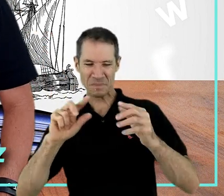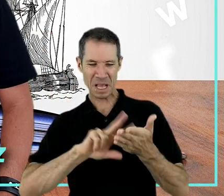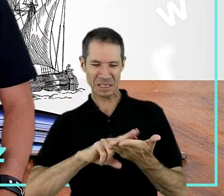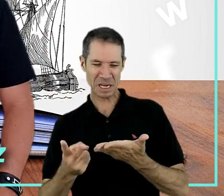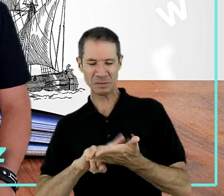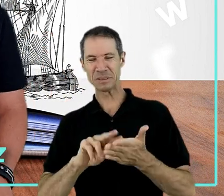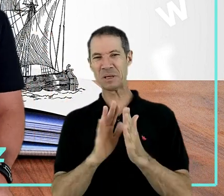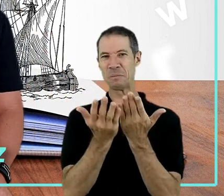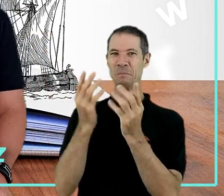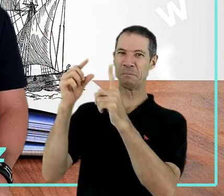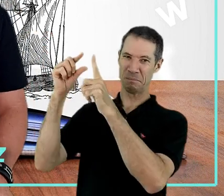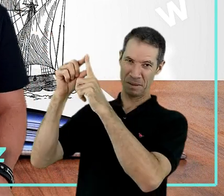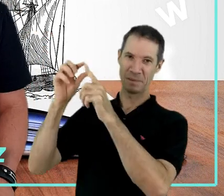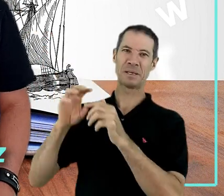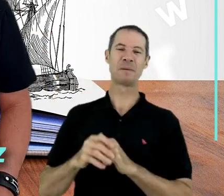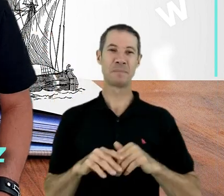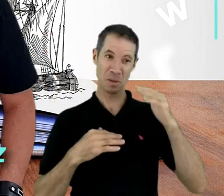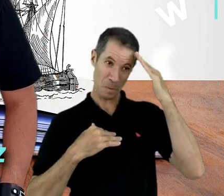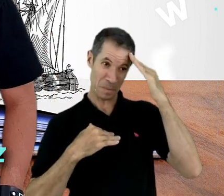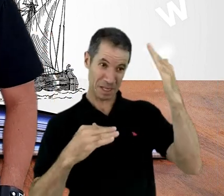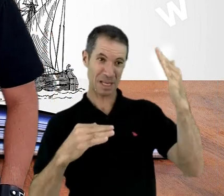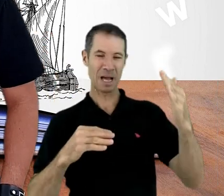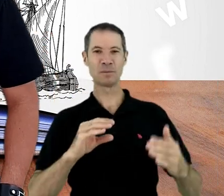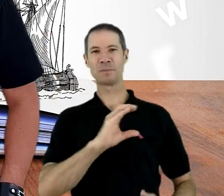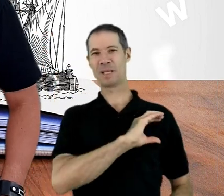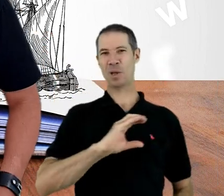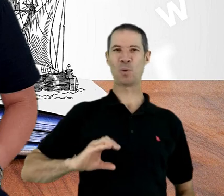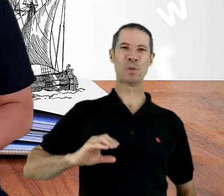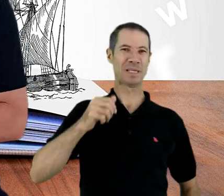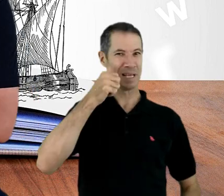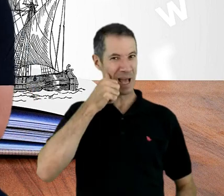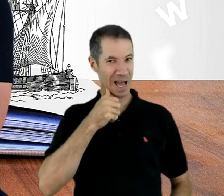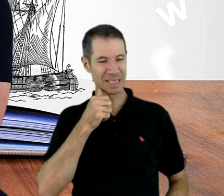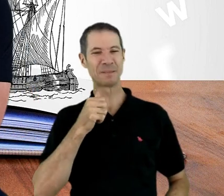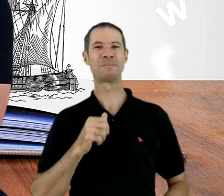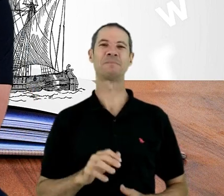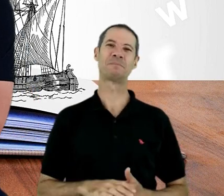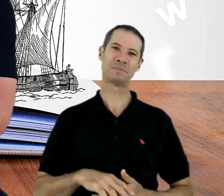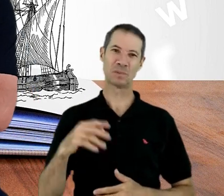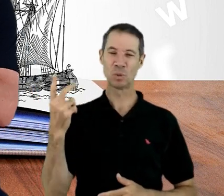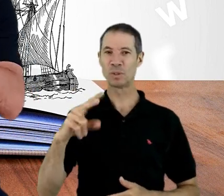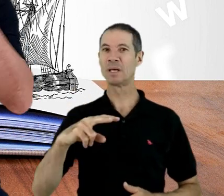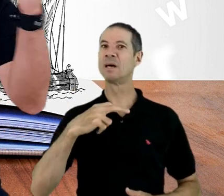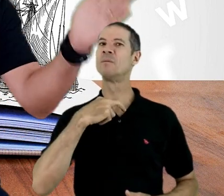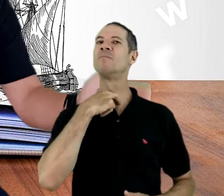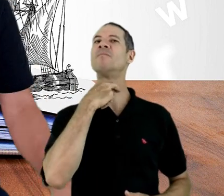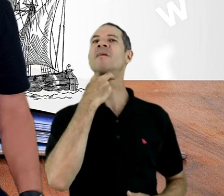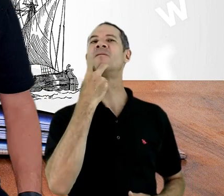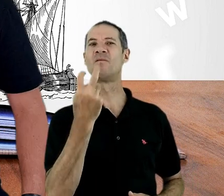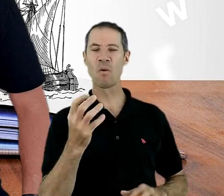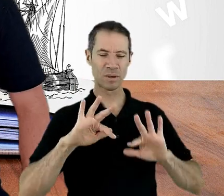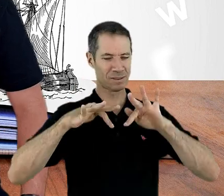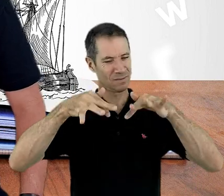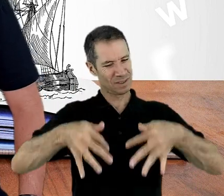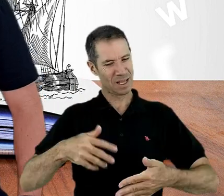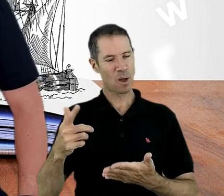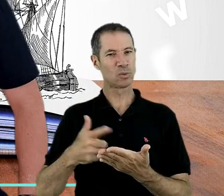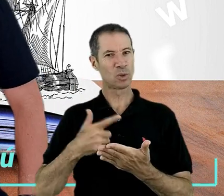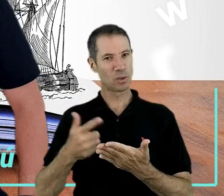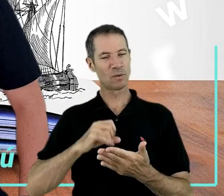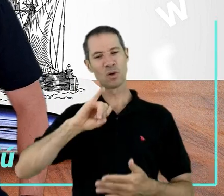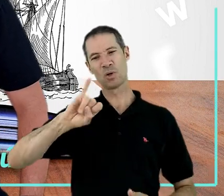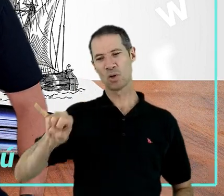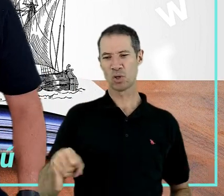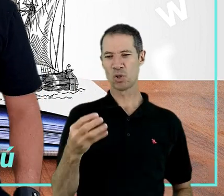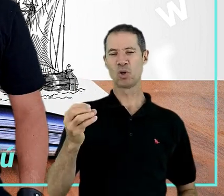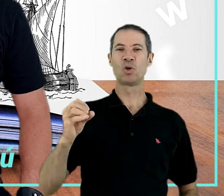Moisés Souza. Obrigado, meu cunhado. E a voz de Eliú, lá no final do livro, de Jó,